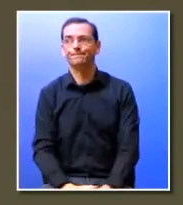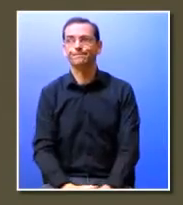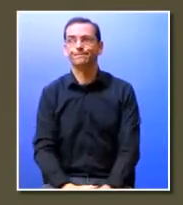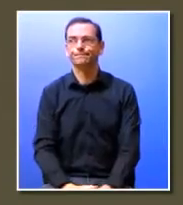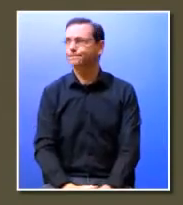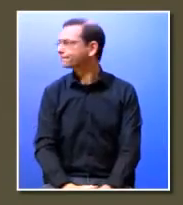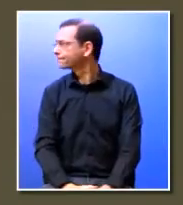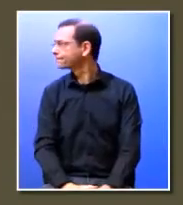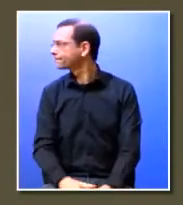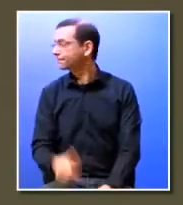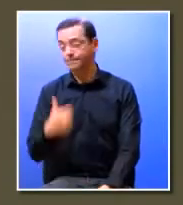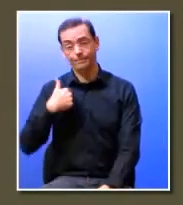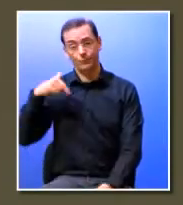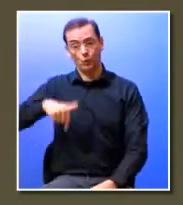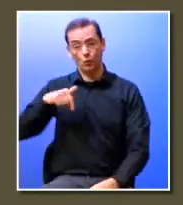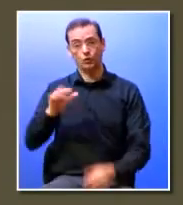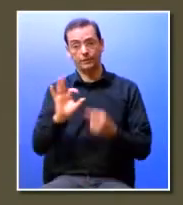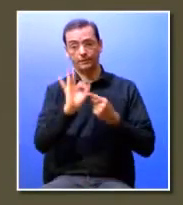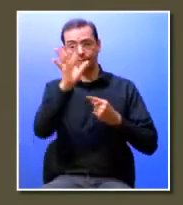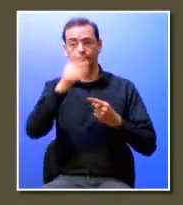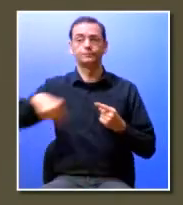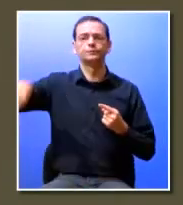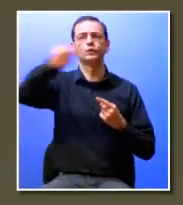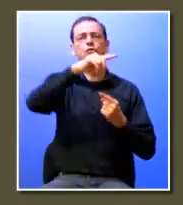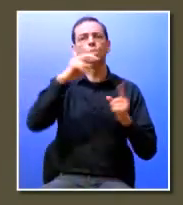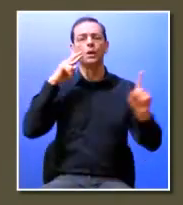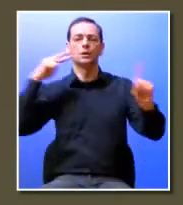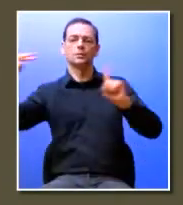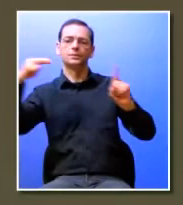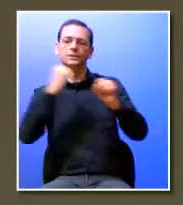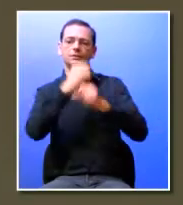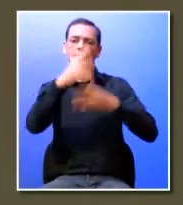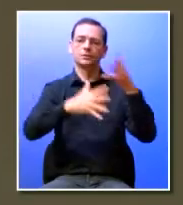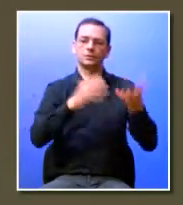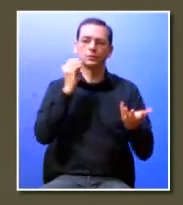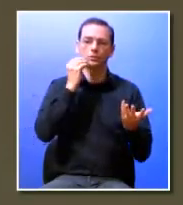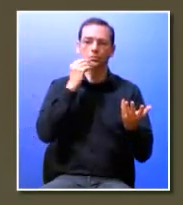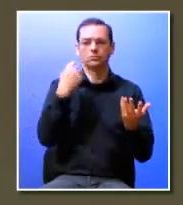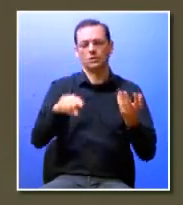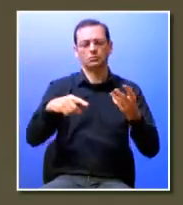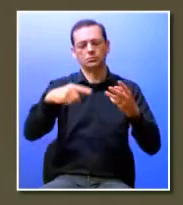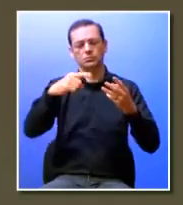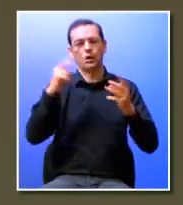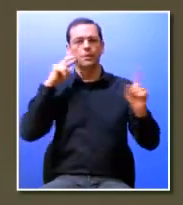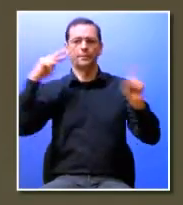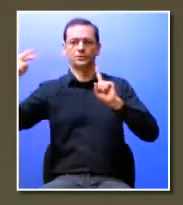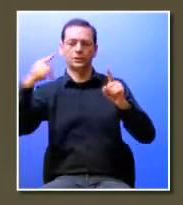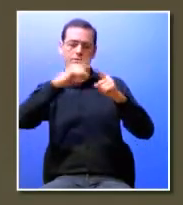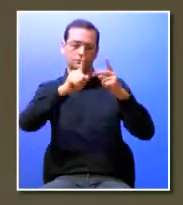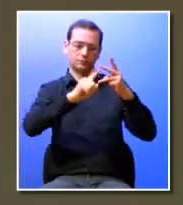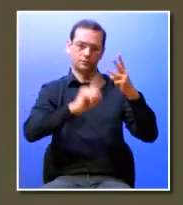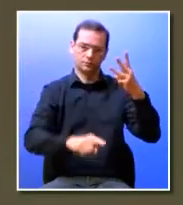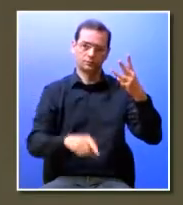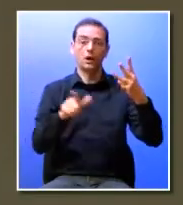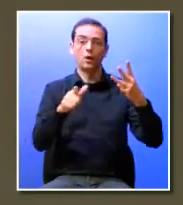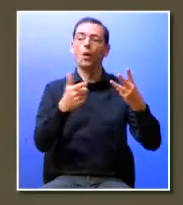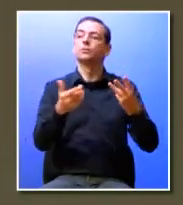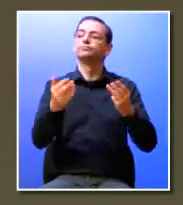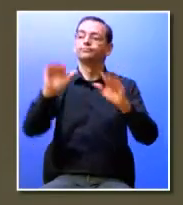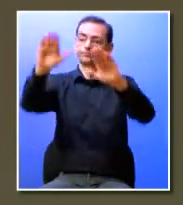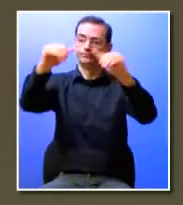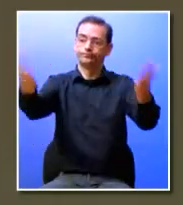o que vos queria trazer aqui hoje em termos da perspetiva das empresas no fundo são três perspetivas diferentes enquanto recrutadora